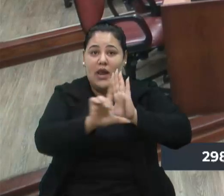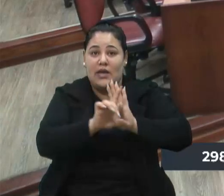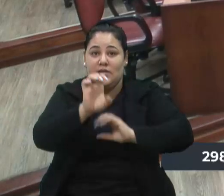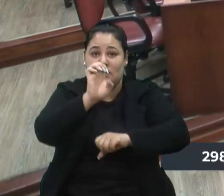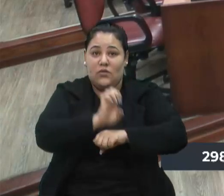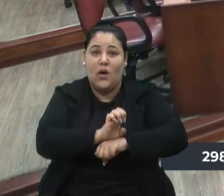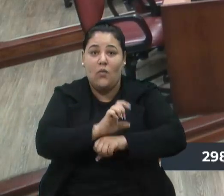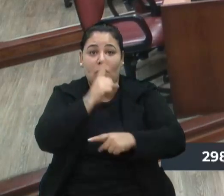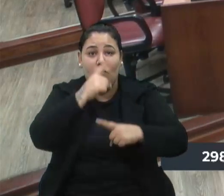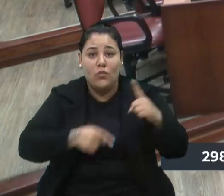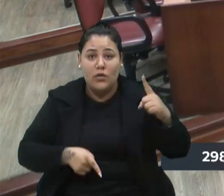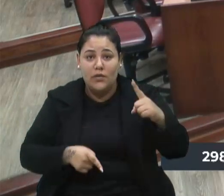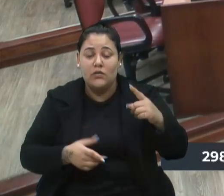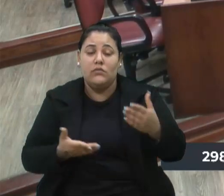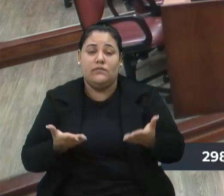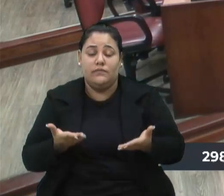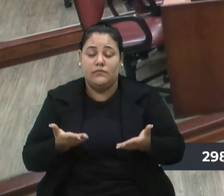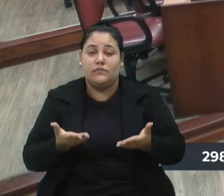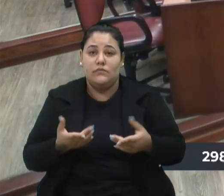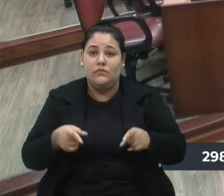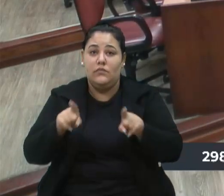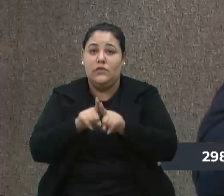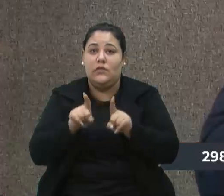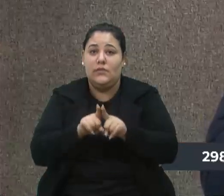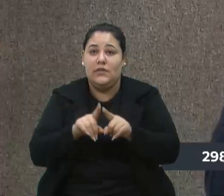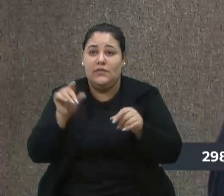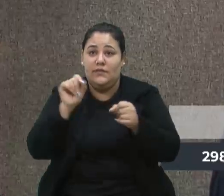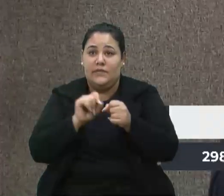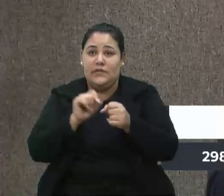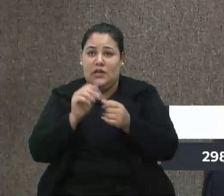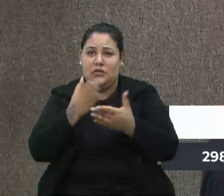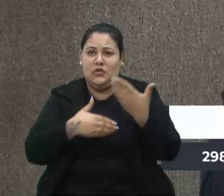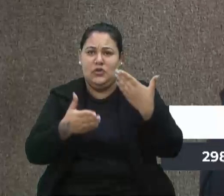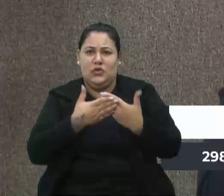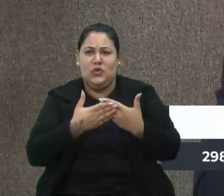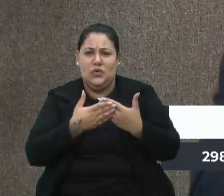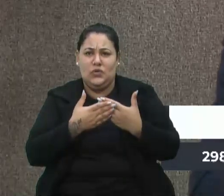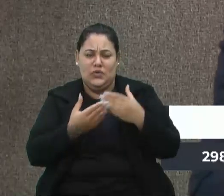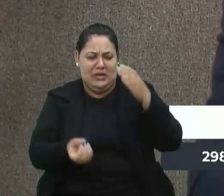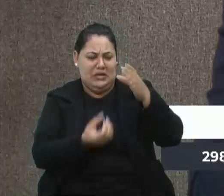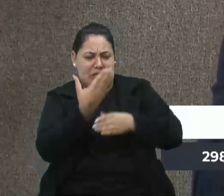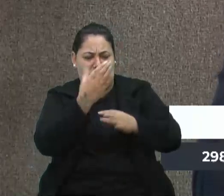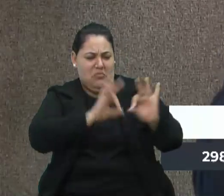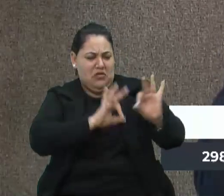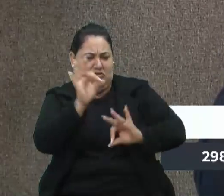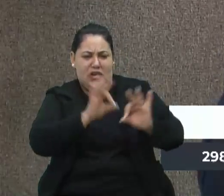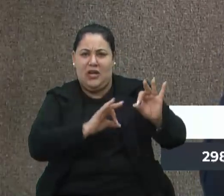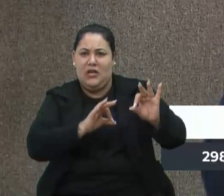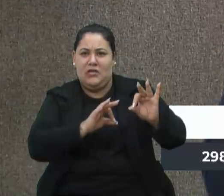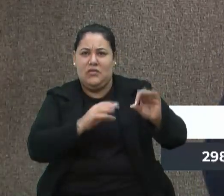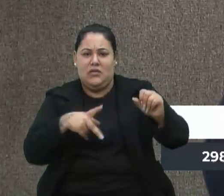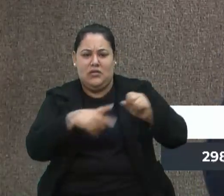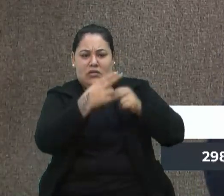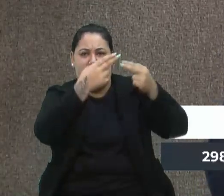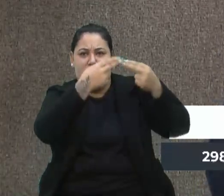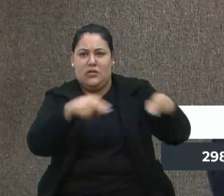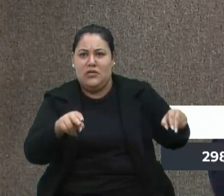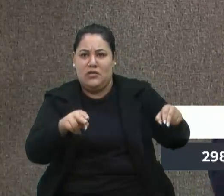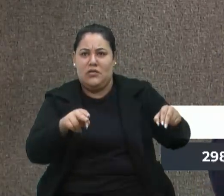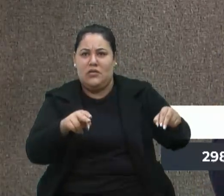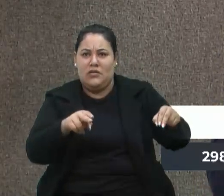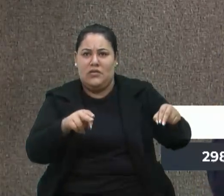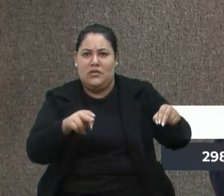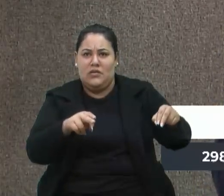proibindo. E também armaram todo um circo, lançamento de projeto, inauguração, custa caro trazer toda uma